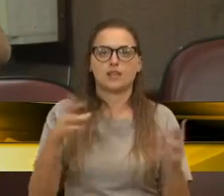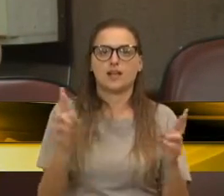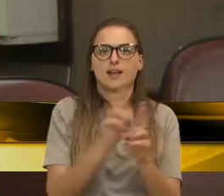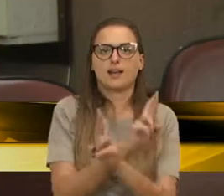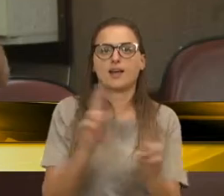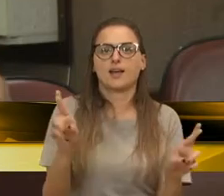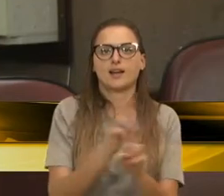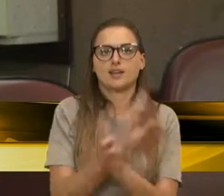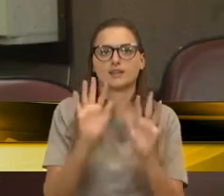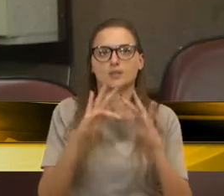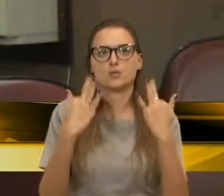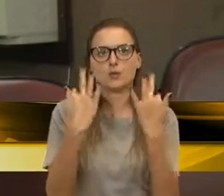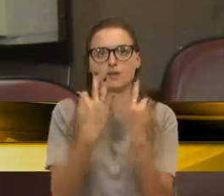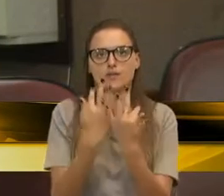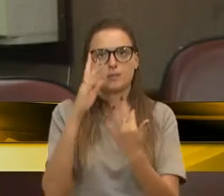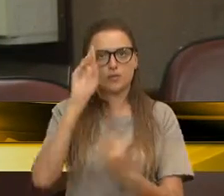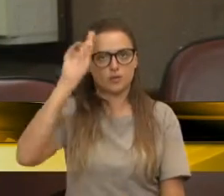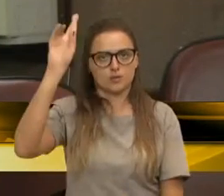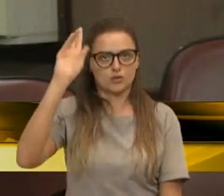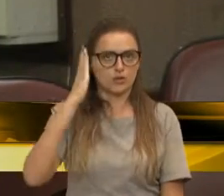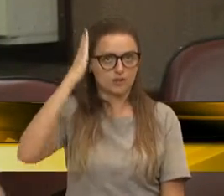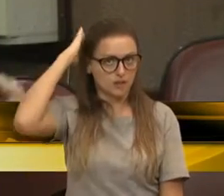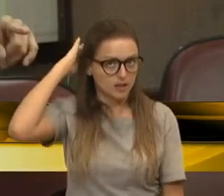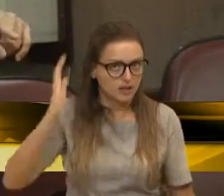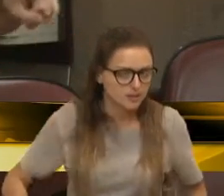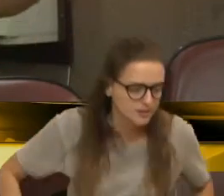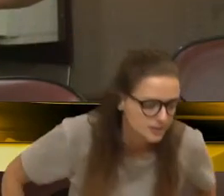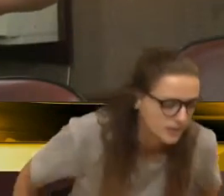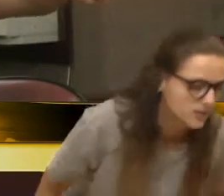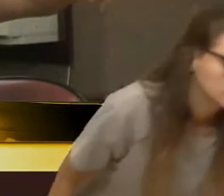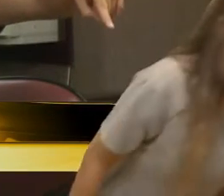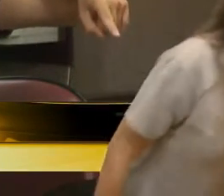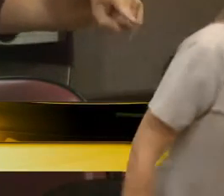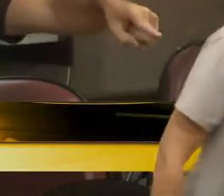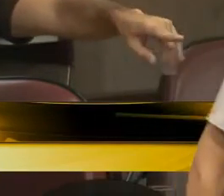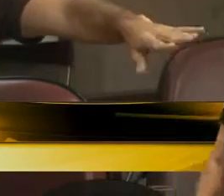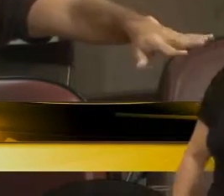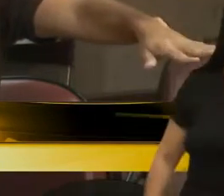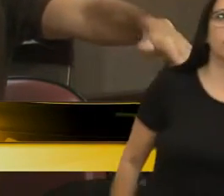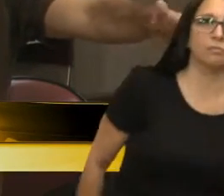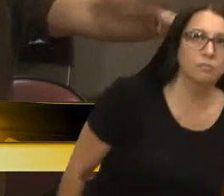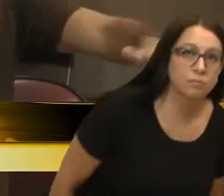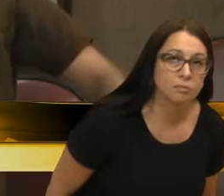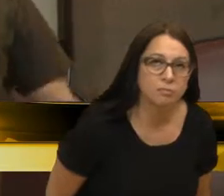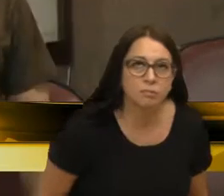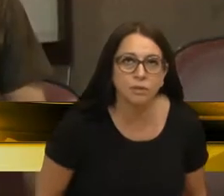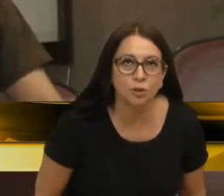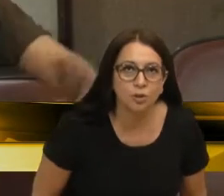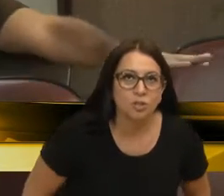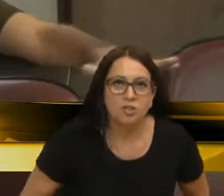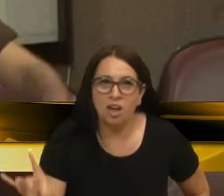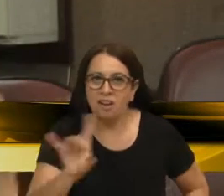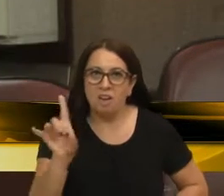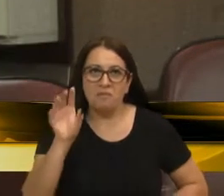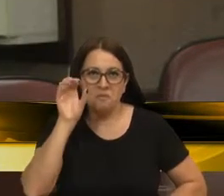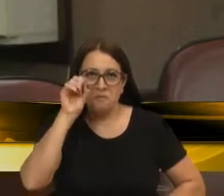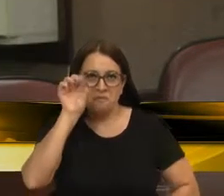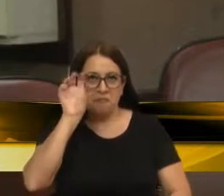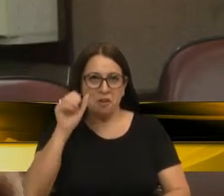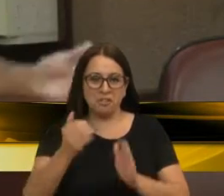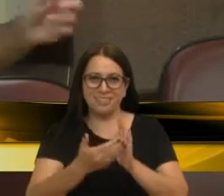familiar com o prefeito Daniel Guerra. É só, se não, menos o Fiúza que saiu.